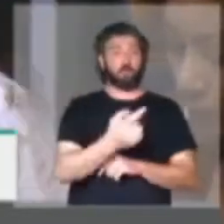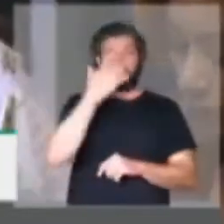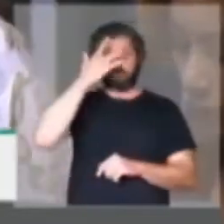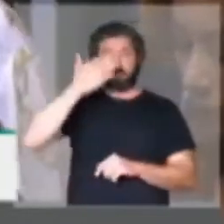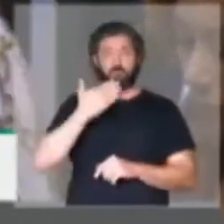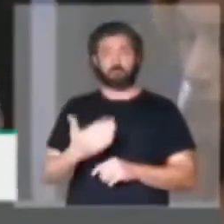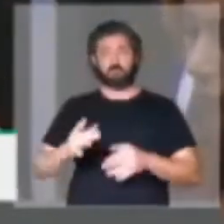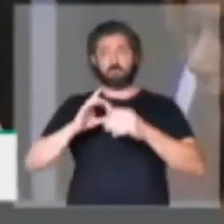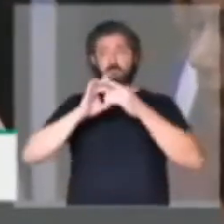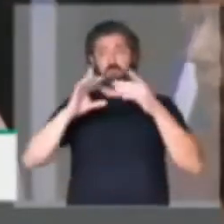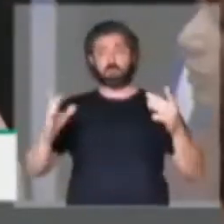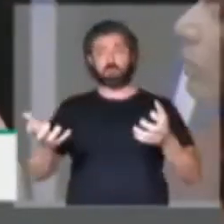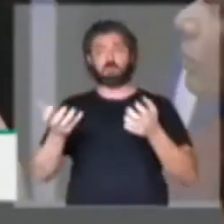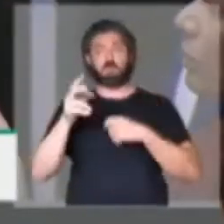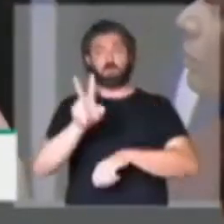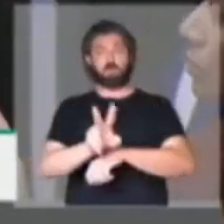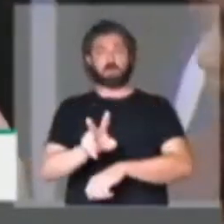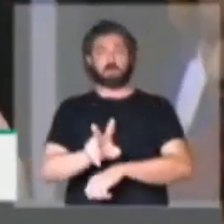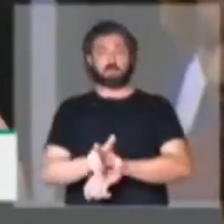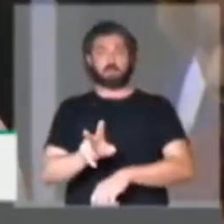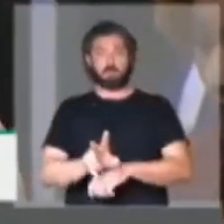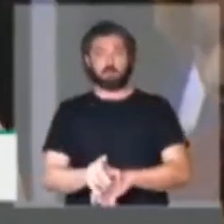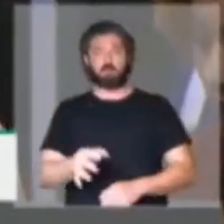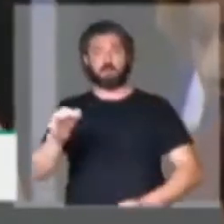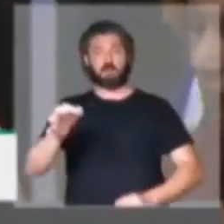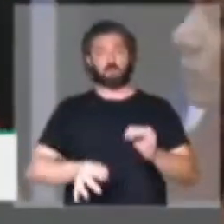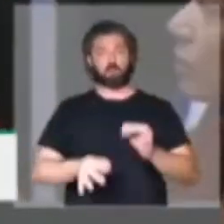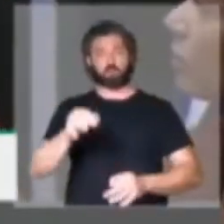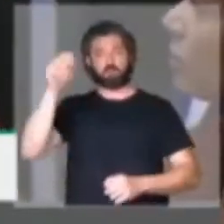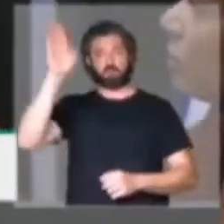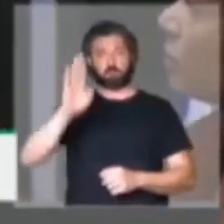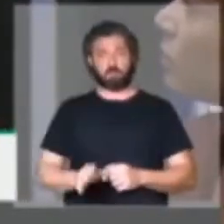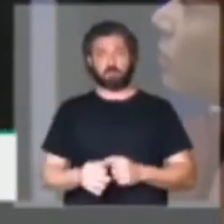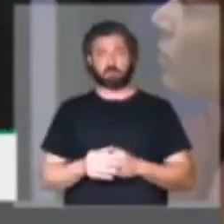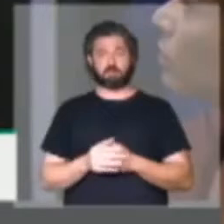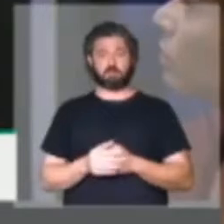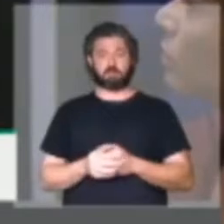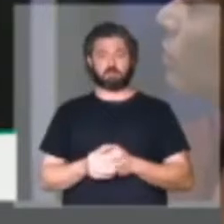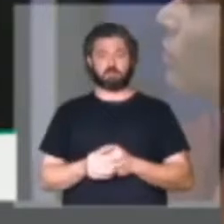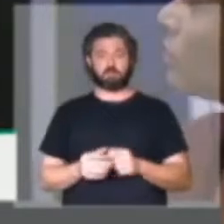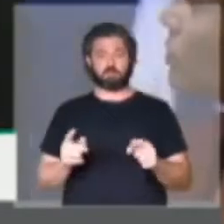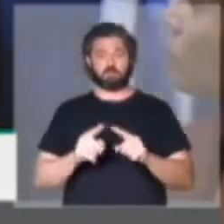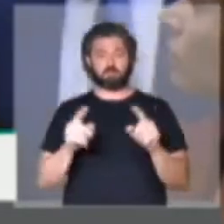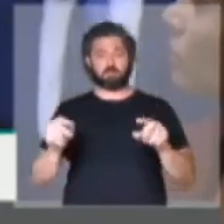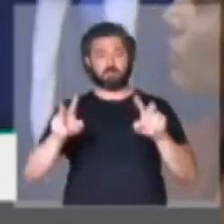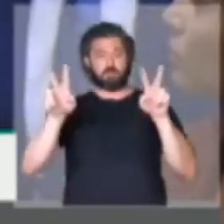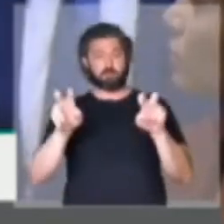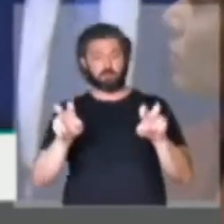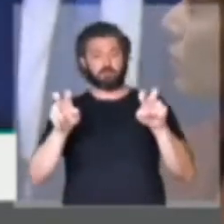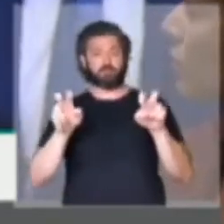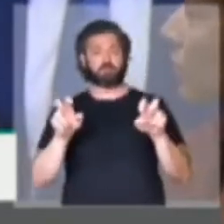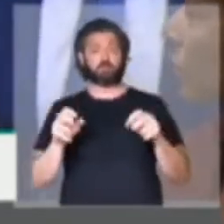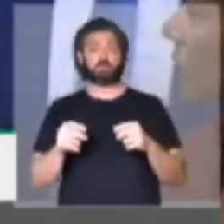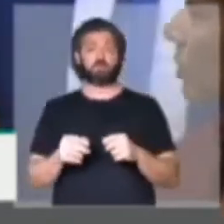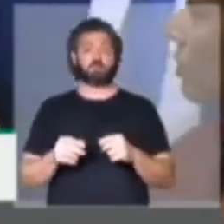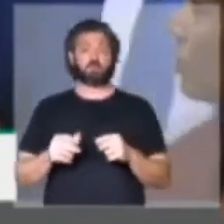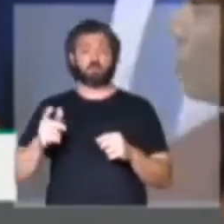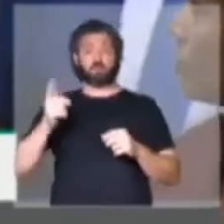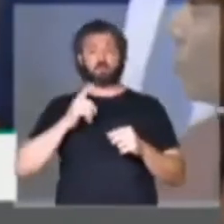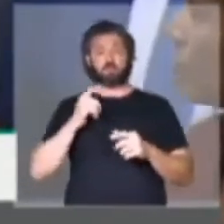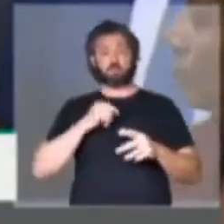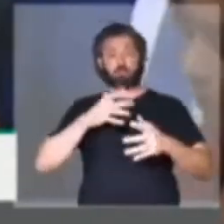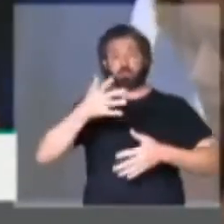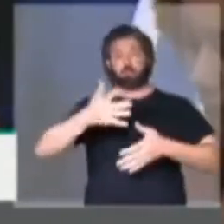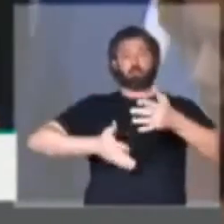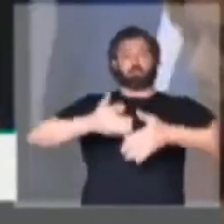democratas que querem preservar a justiça em nosso país. Quanto à questão aqui que houve um certo